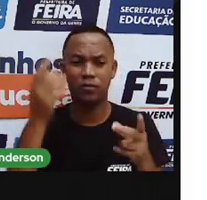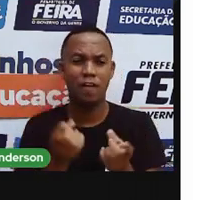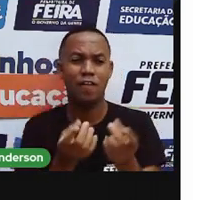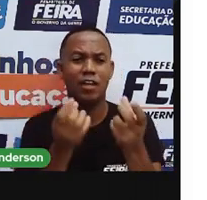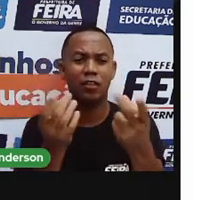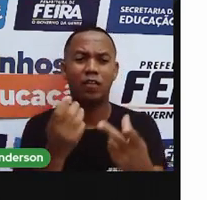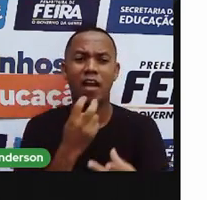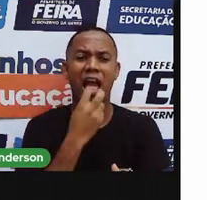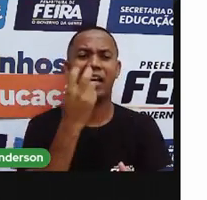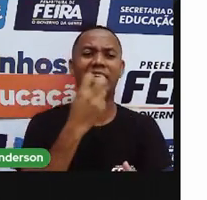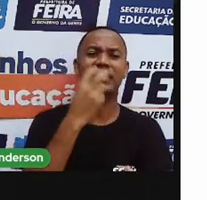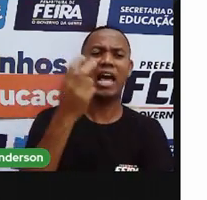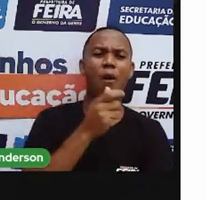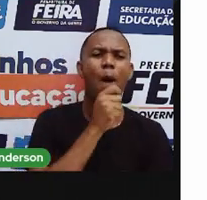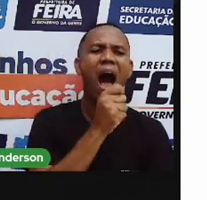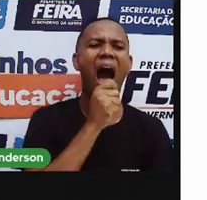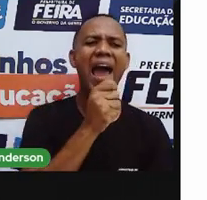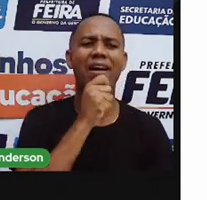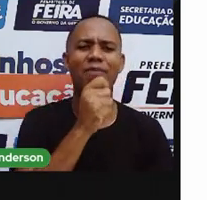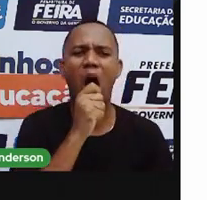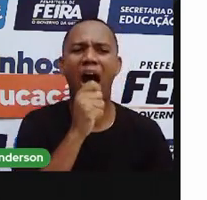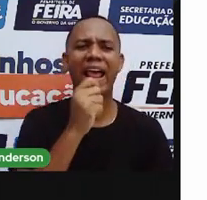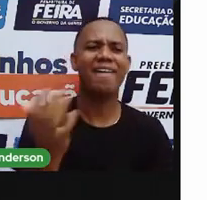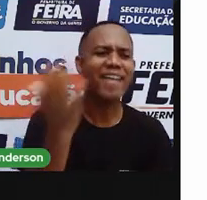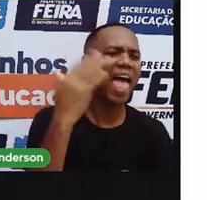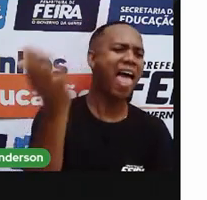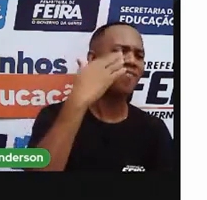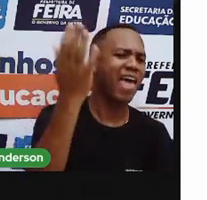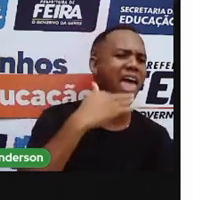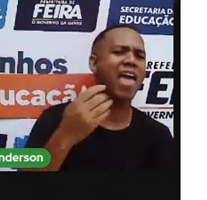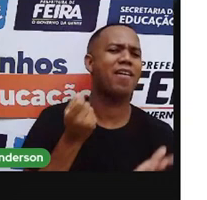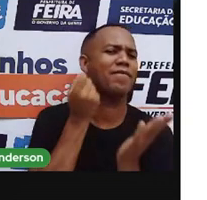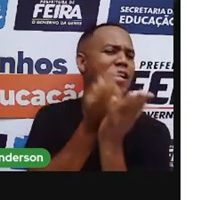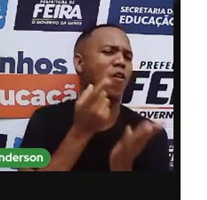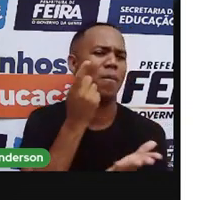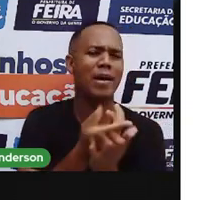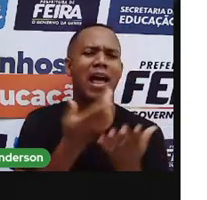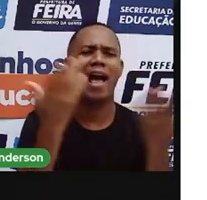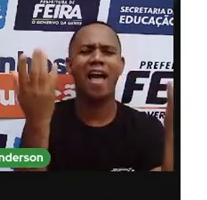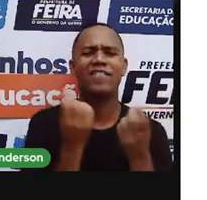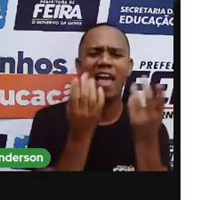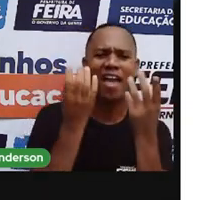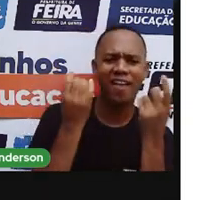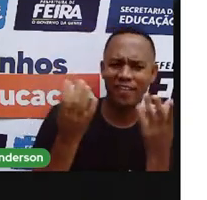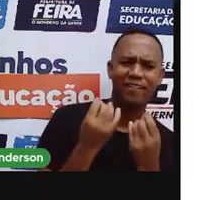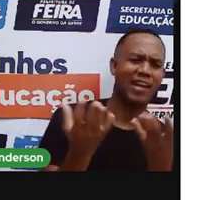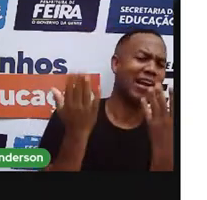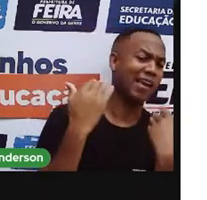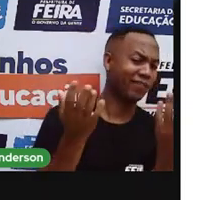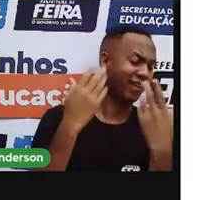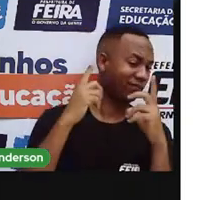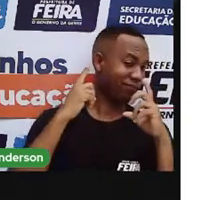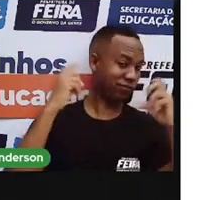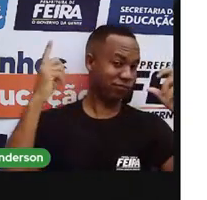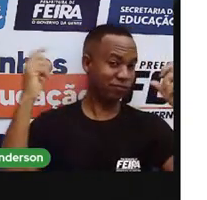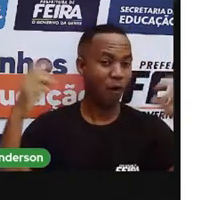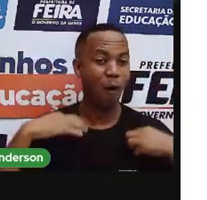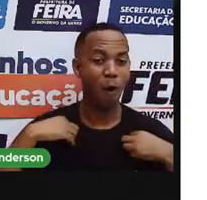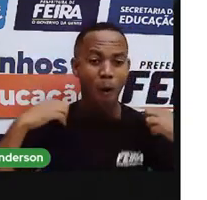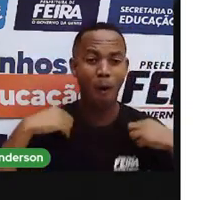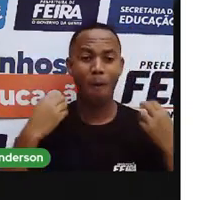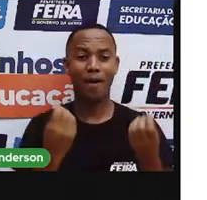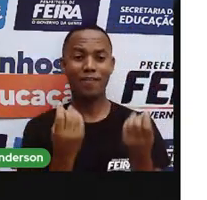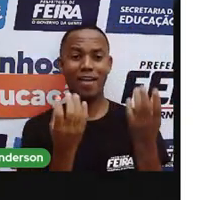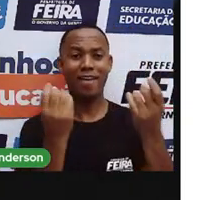já estão falando. Olha, promoção, promoção. Né? Três por dez. aí vem aquele barulho. Olha o vestido aqui.